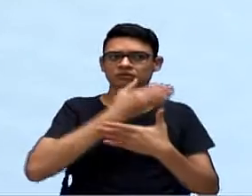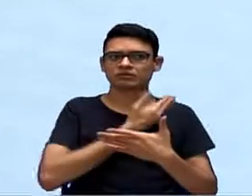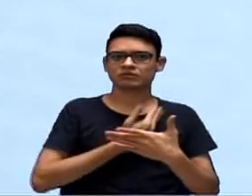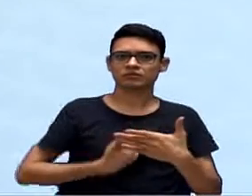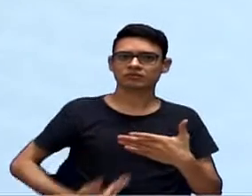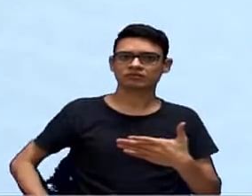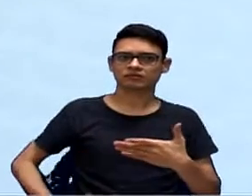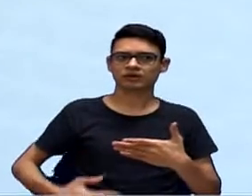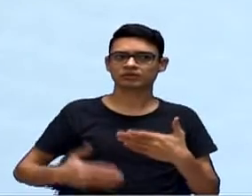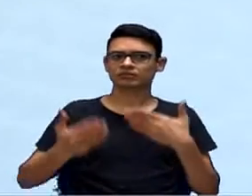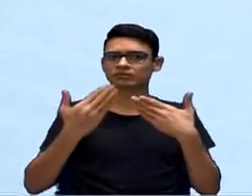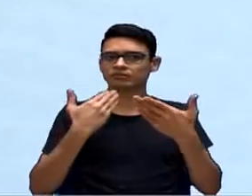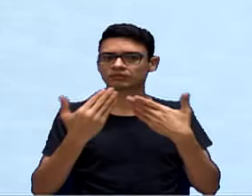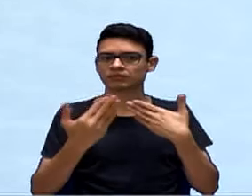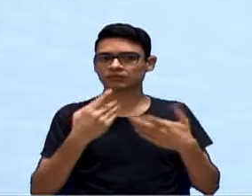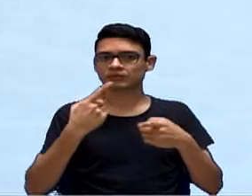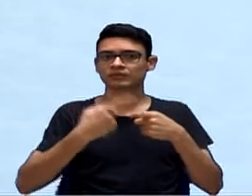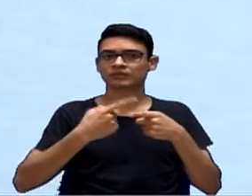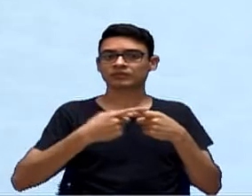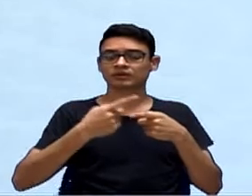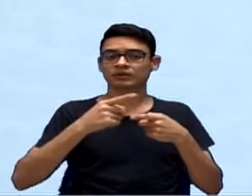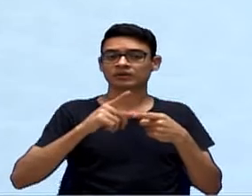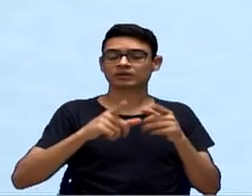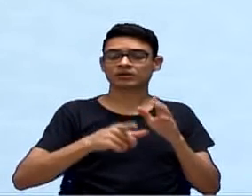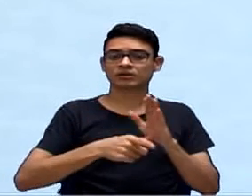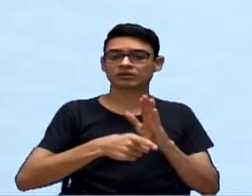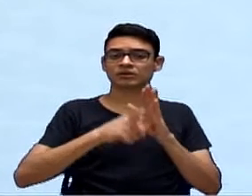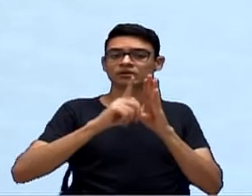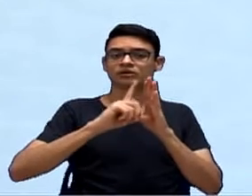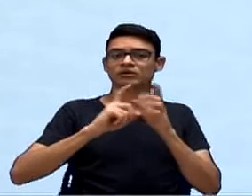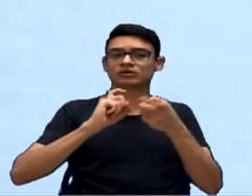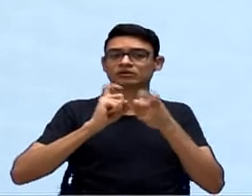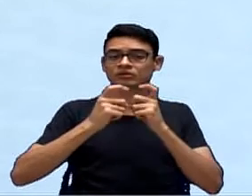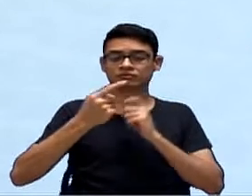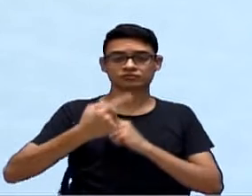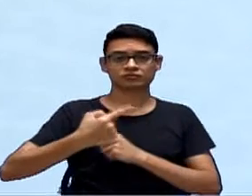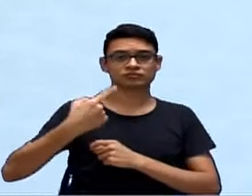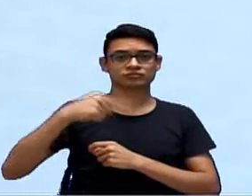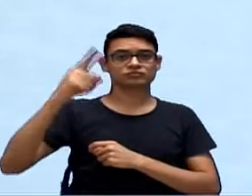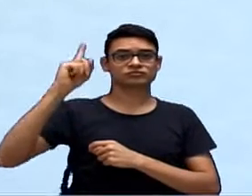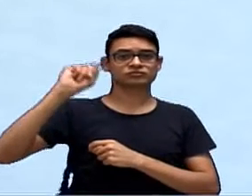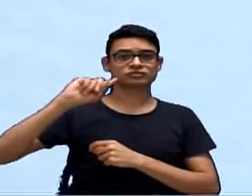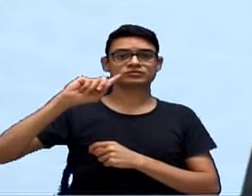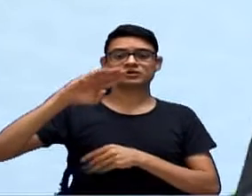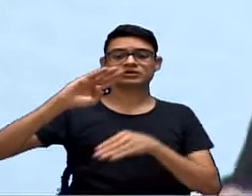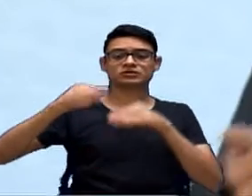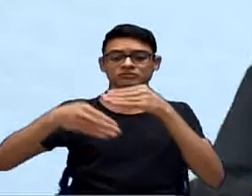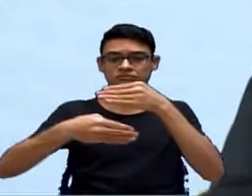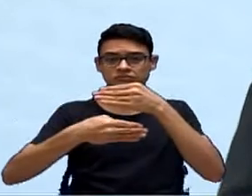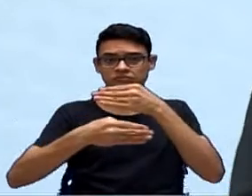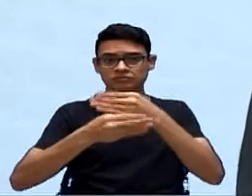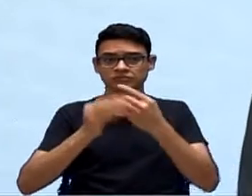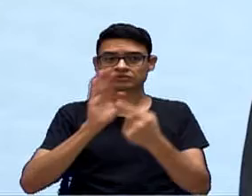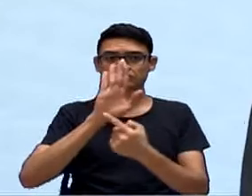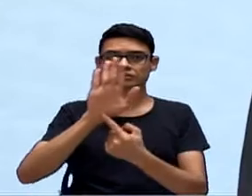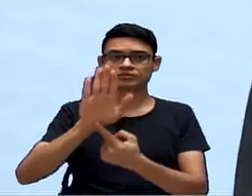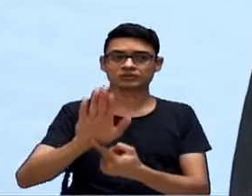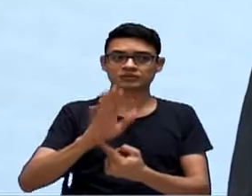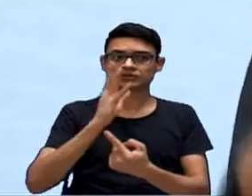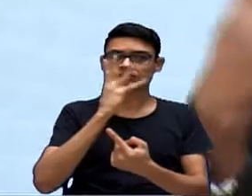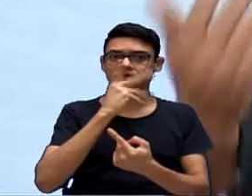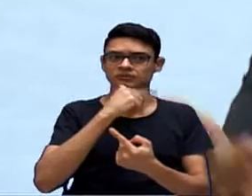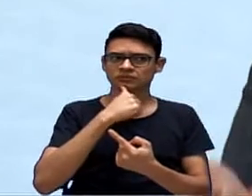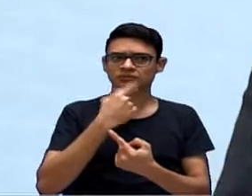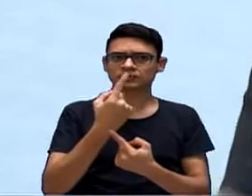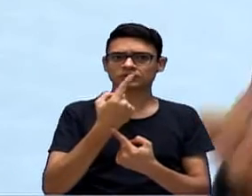emenda na última sessão. Ele fez a proposta de uma emenda para que se demore em torno de